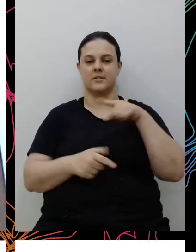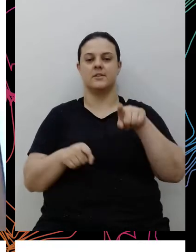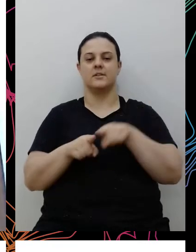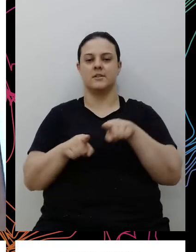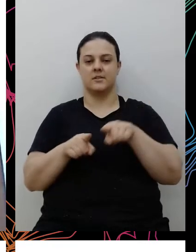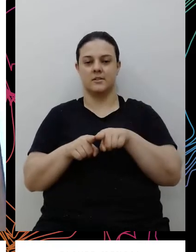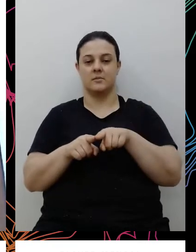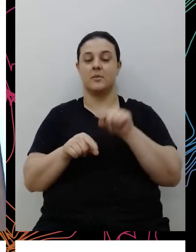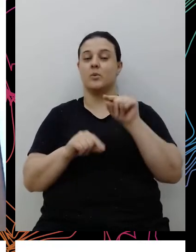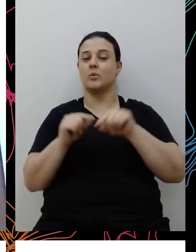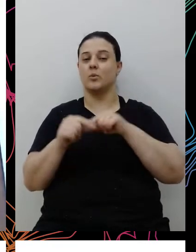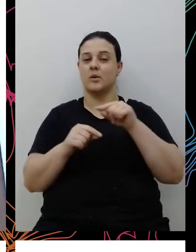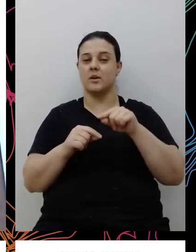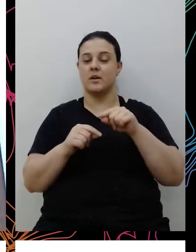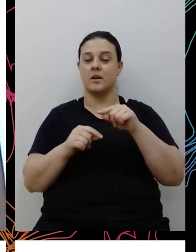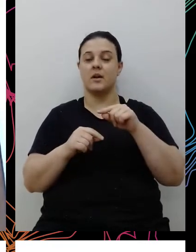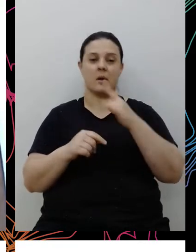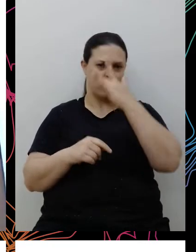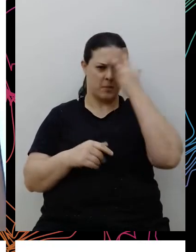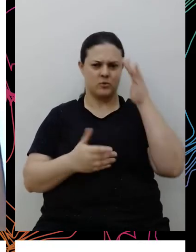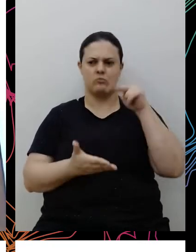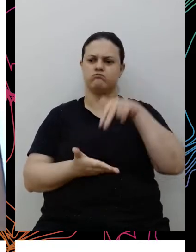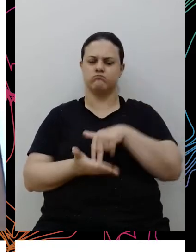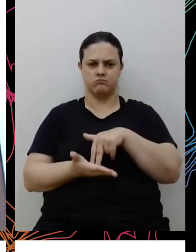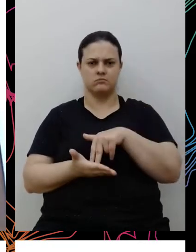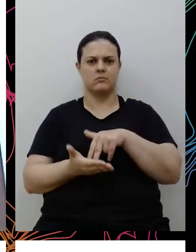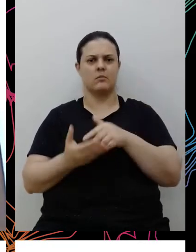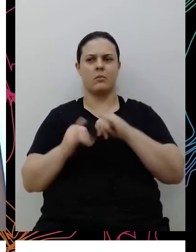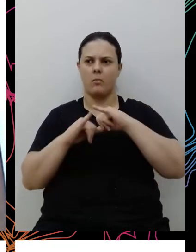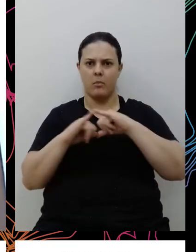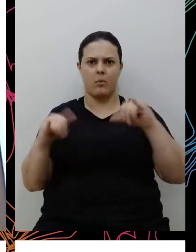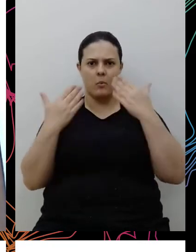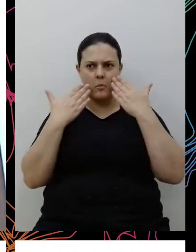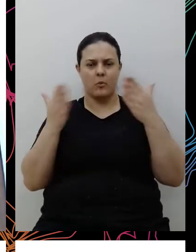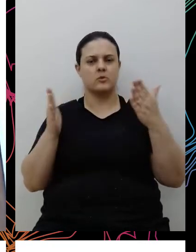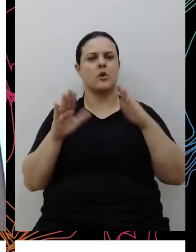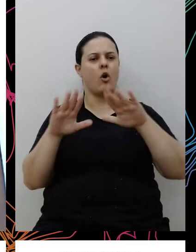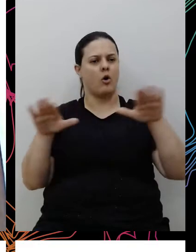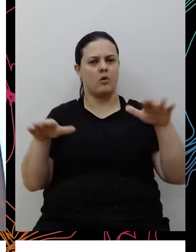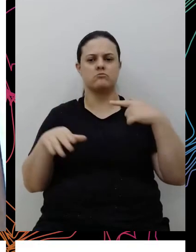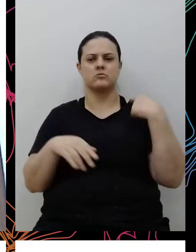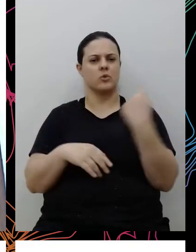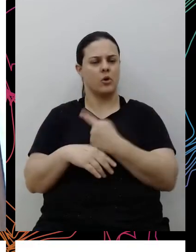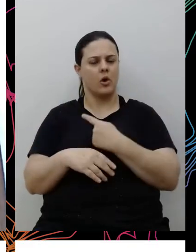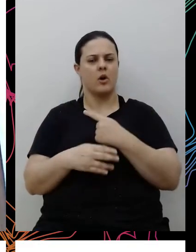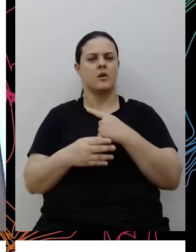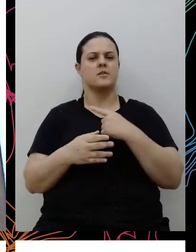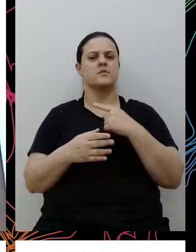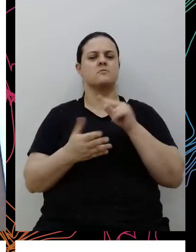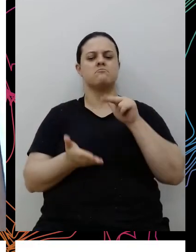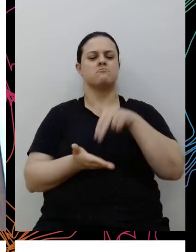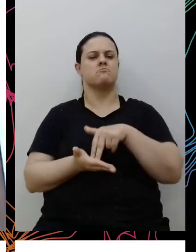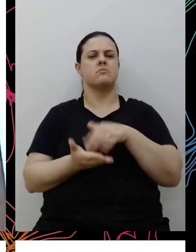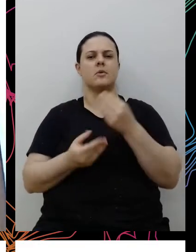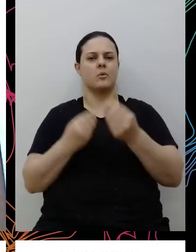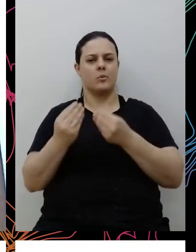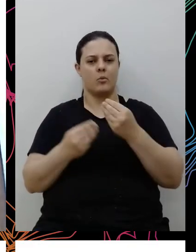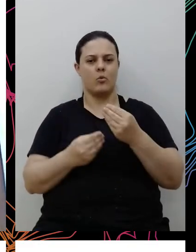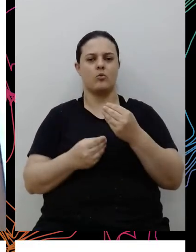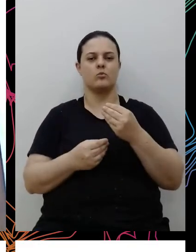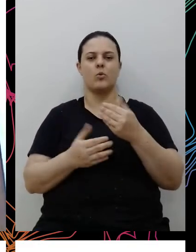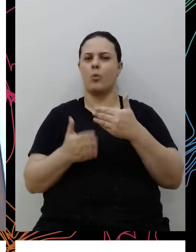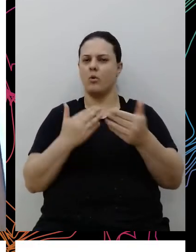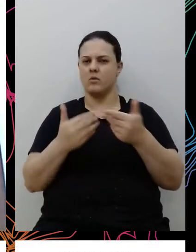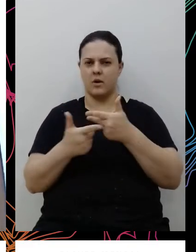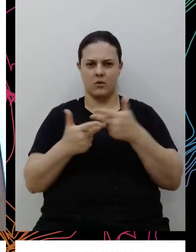posicionamento das empresas de forma pública e evidente, né? E isso reflete em qualquer tipo de atitude que venha a